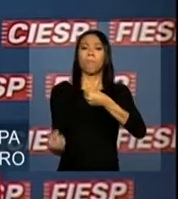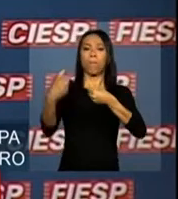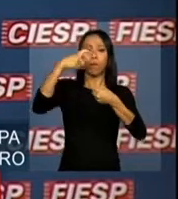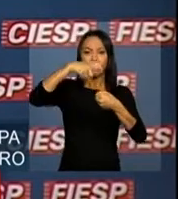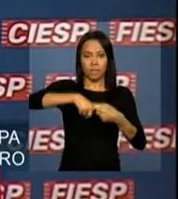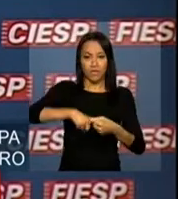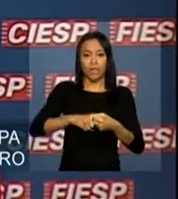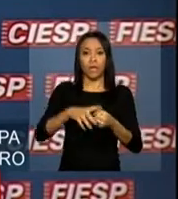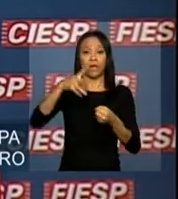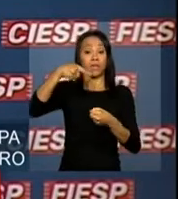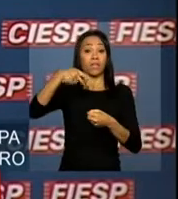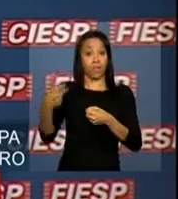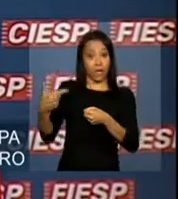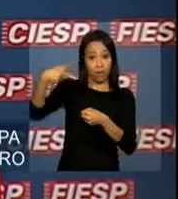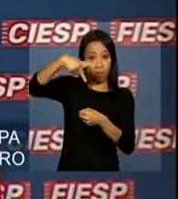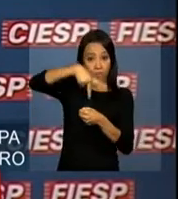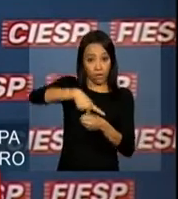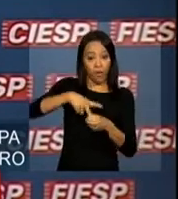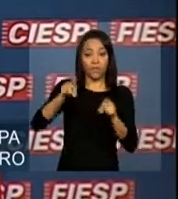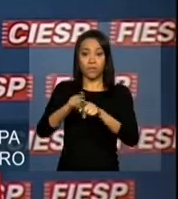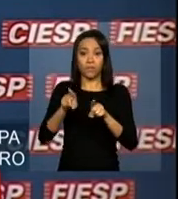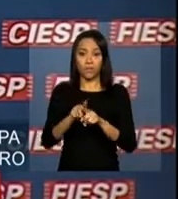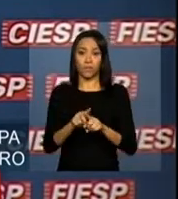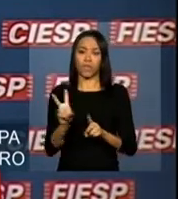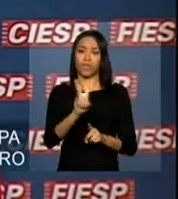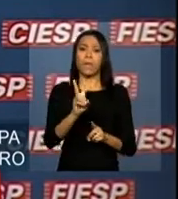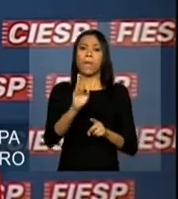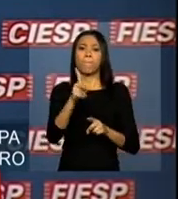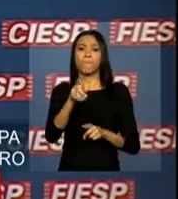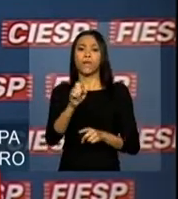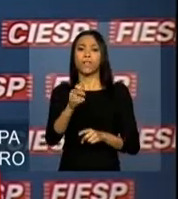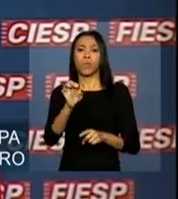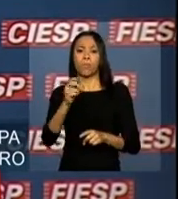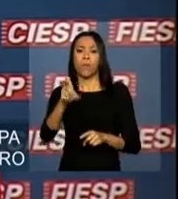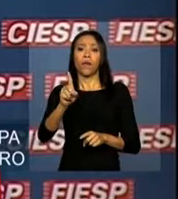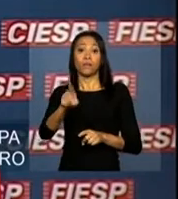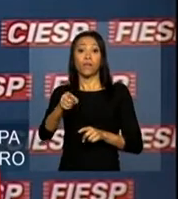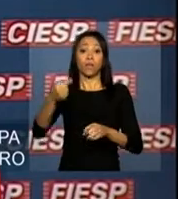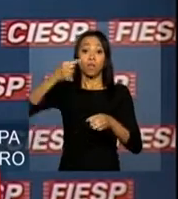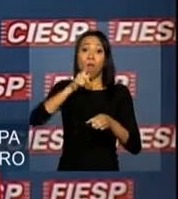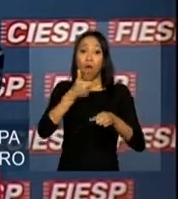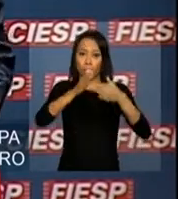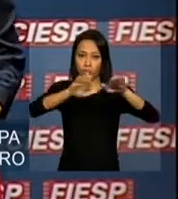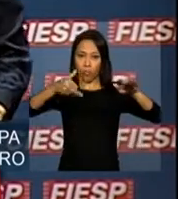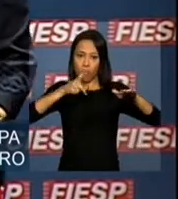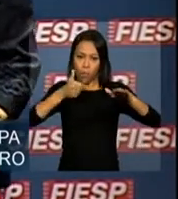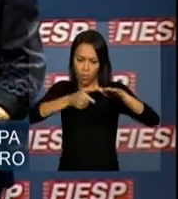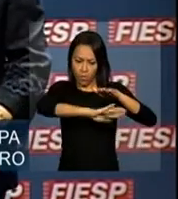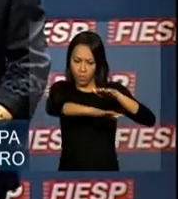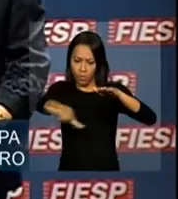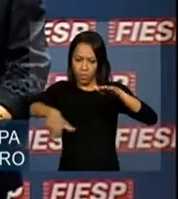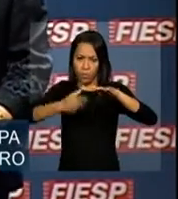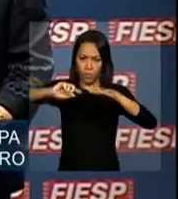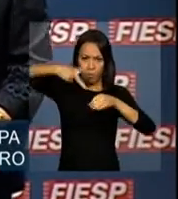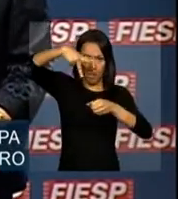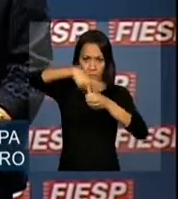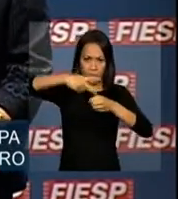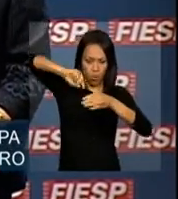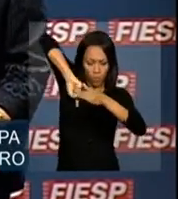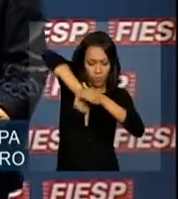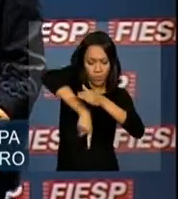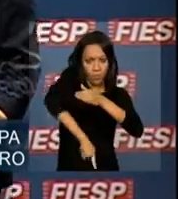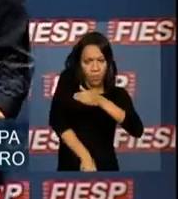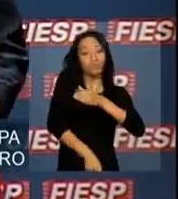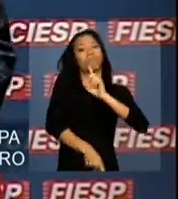Total e a Petrobras na exploração do campo de Libra. A participação da GDF